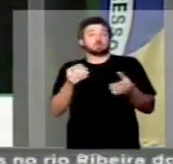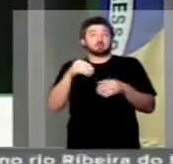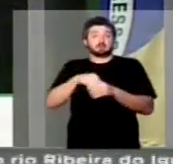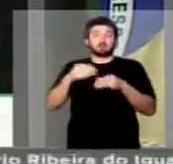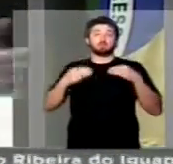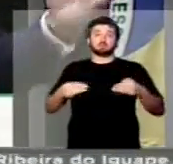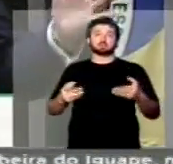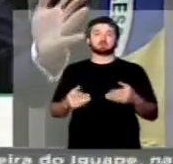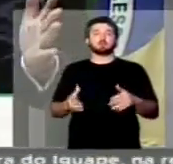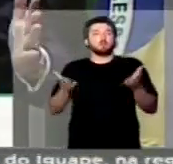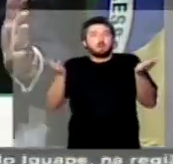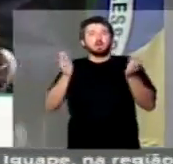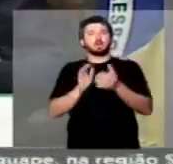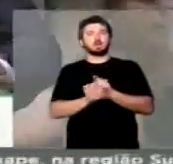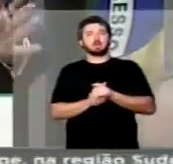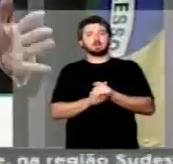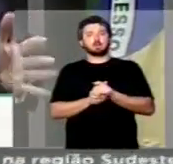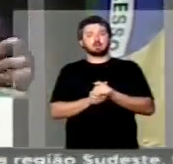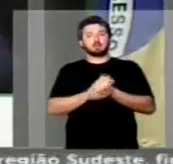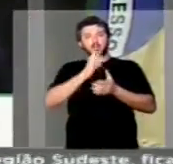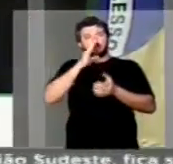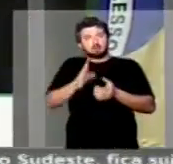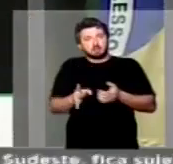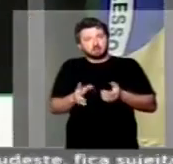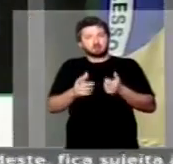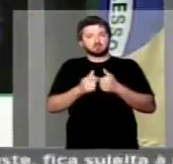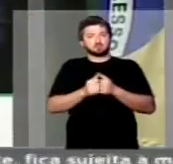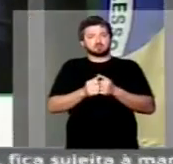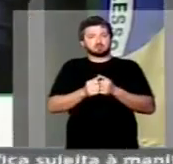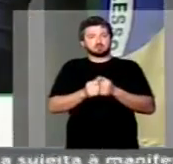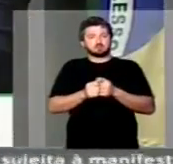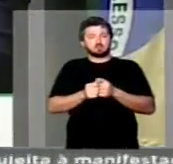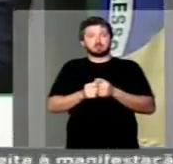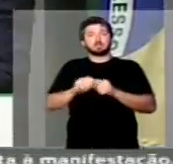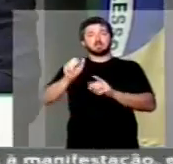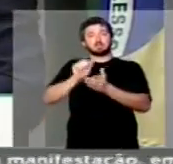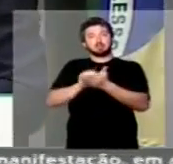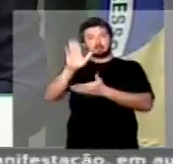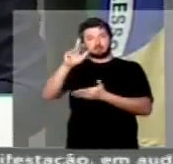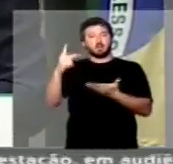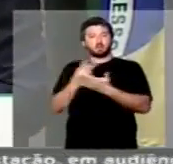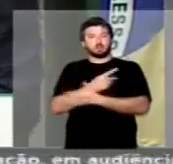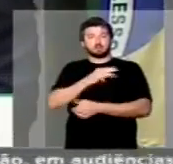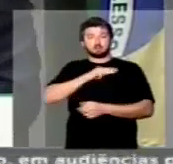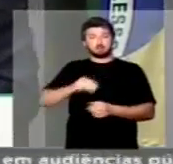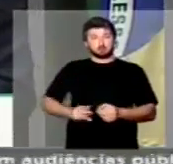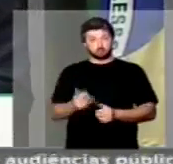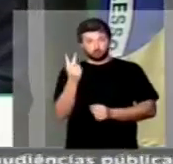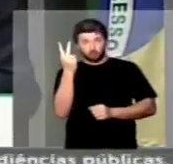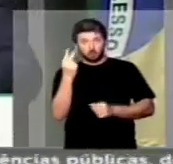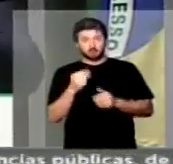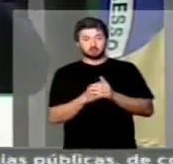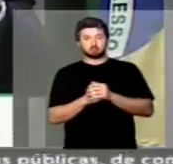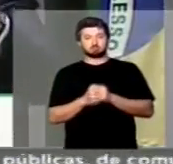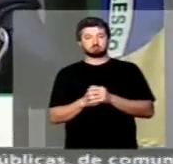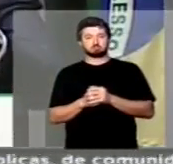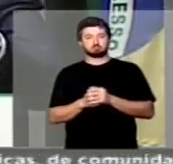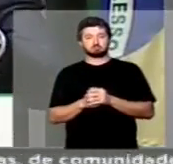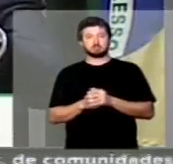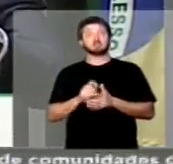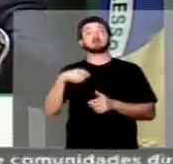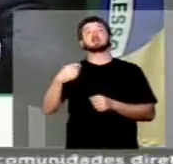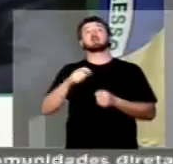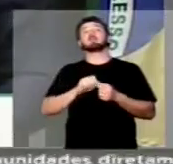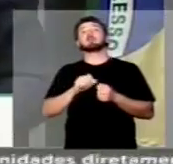ministério. Ora, essas denúncias que levaram à exoneração de dois ministros, foram feitas